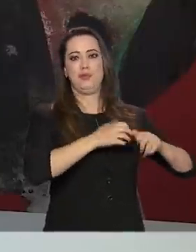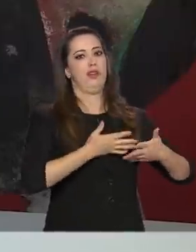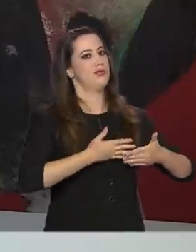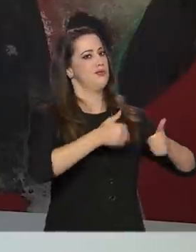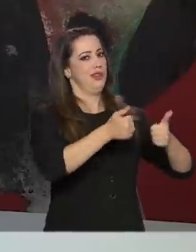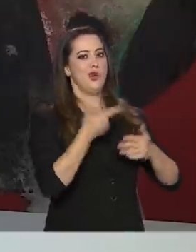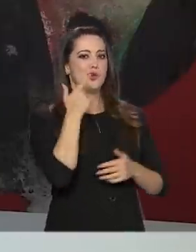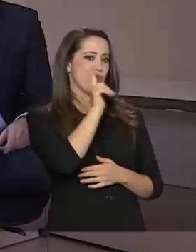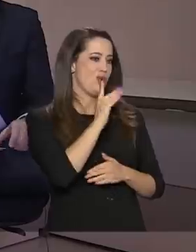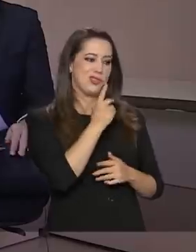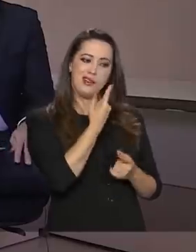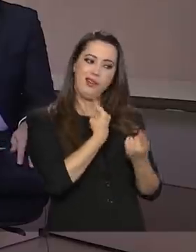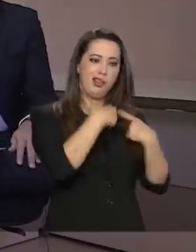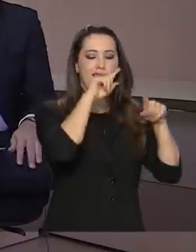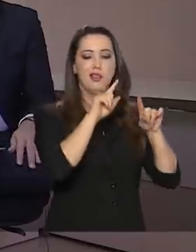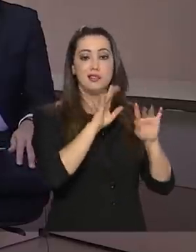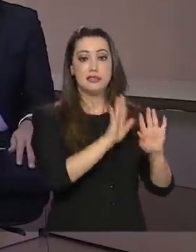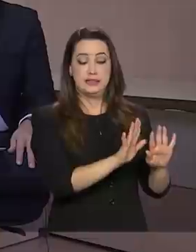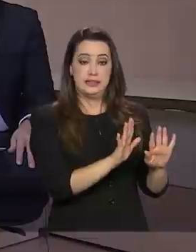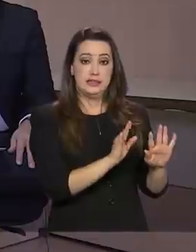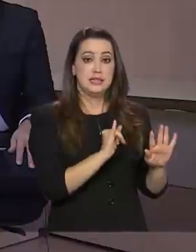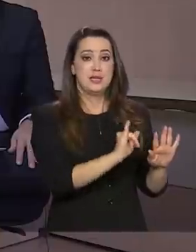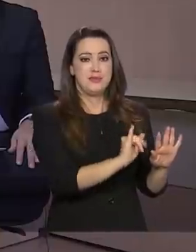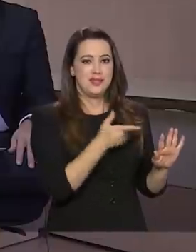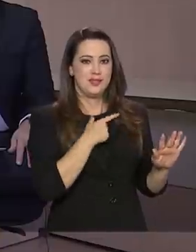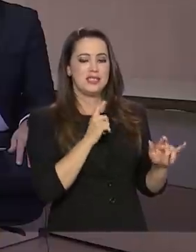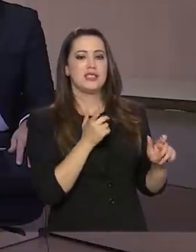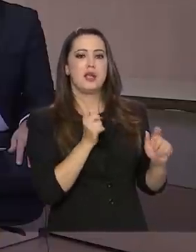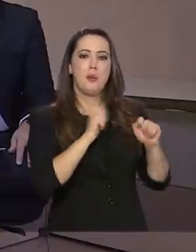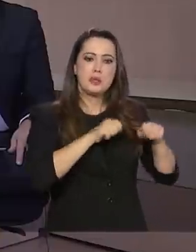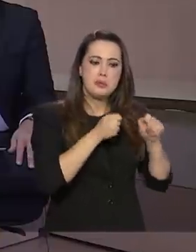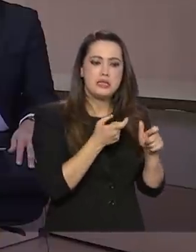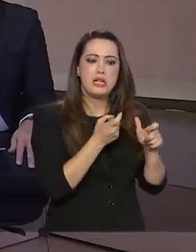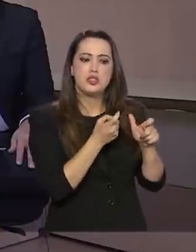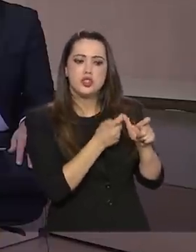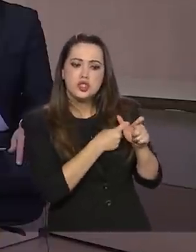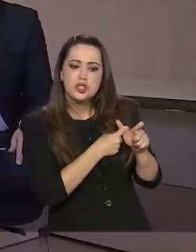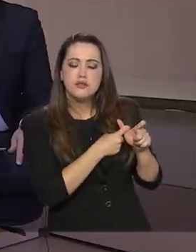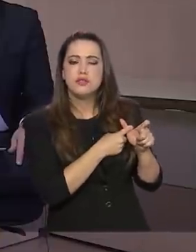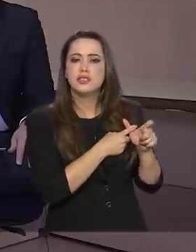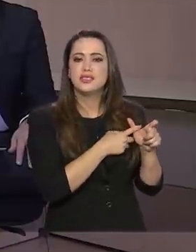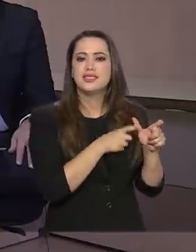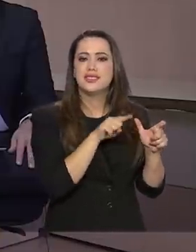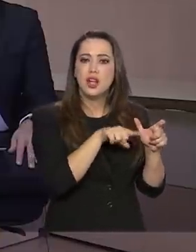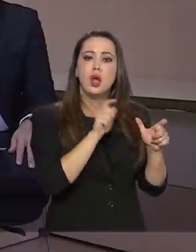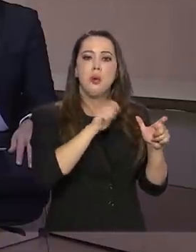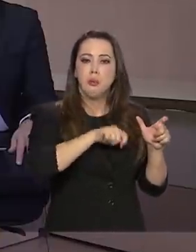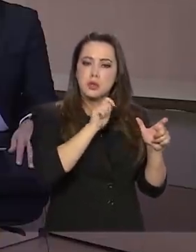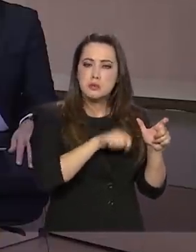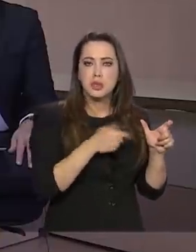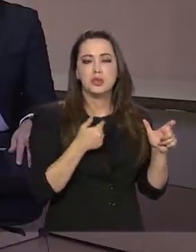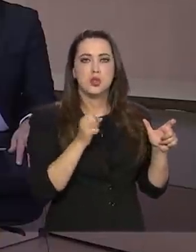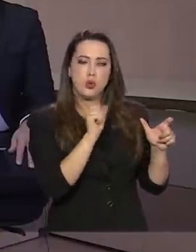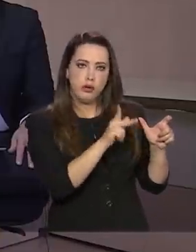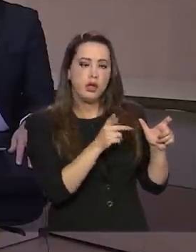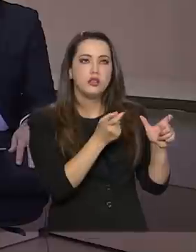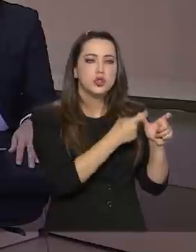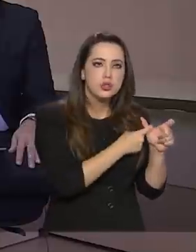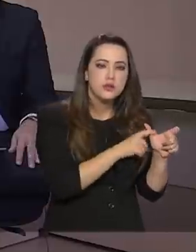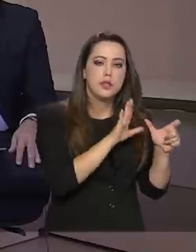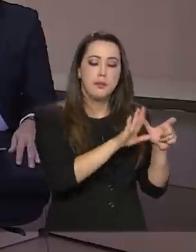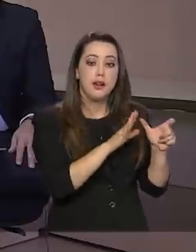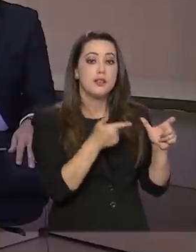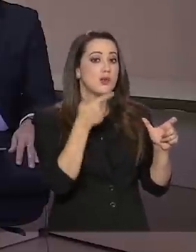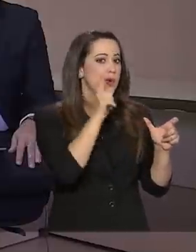atravessar esse período difícil. Se você tem uma capacidade de endividamento, você tem uma capacidade muito maior de se endividar para